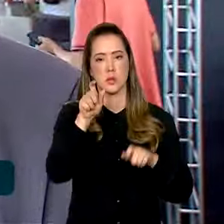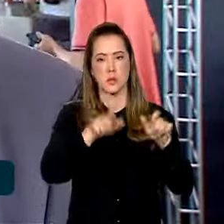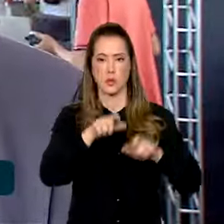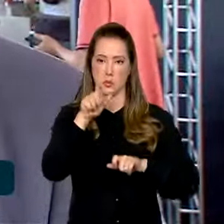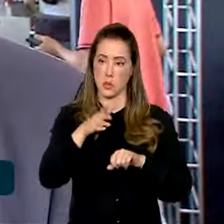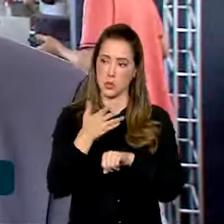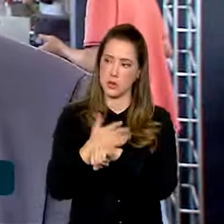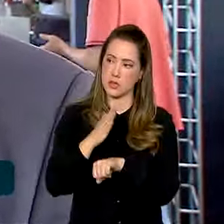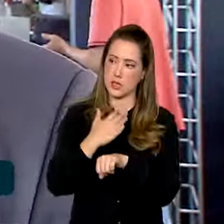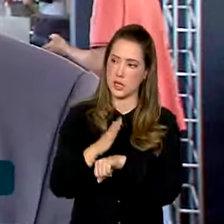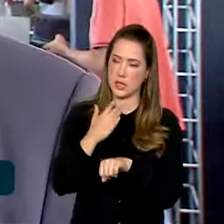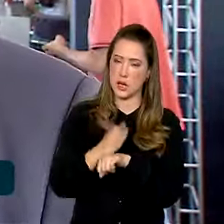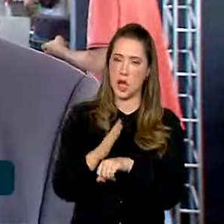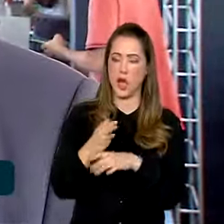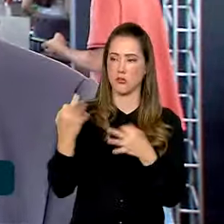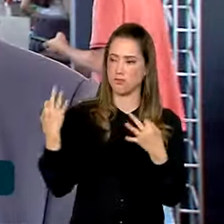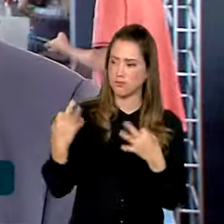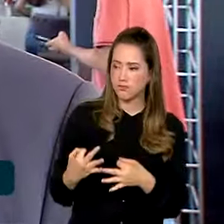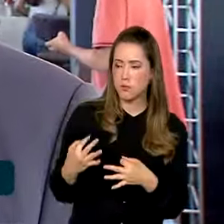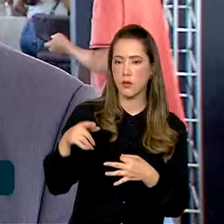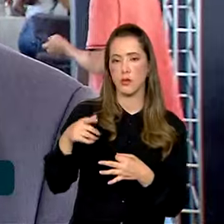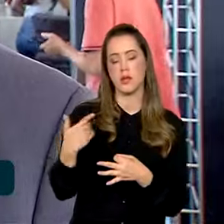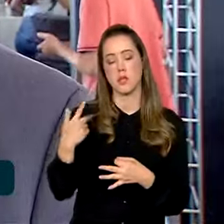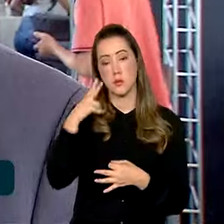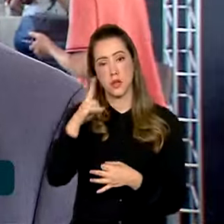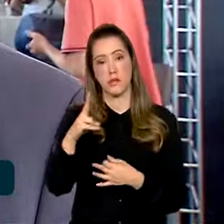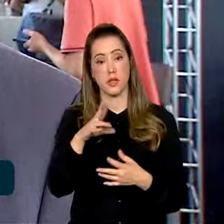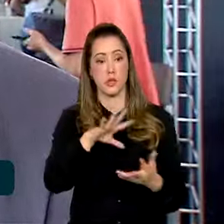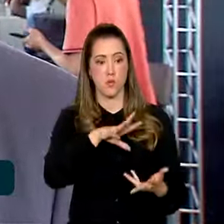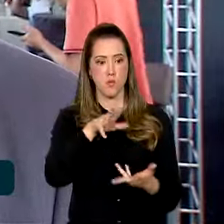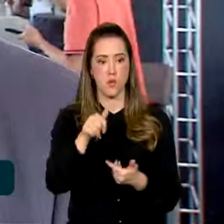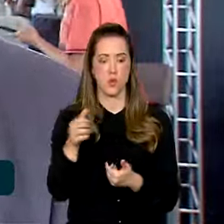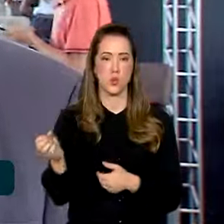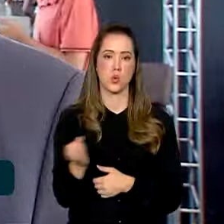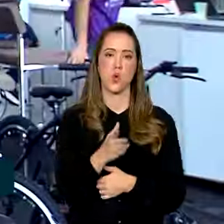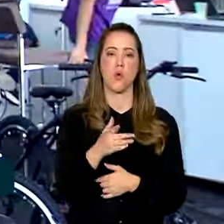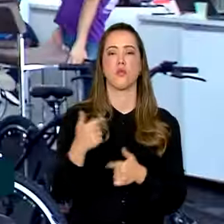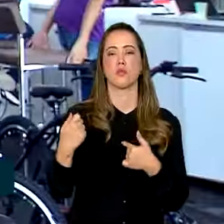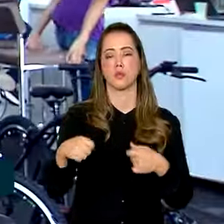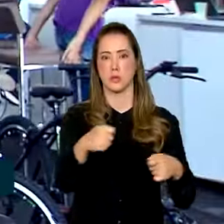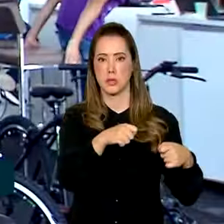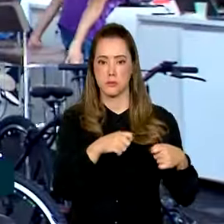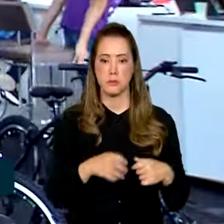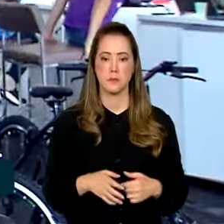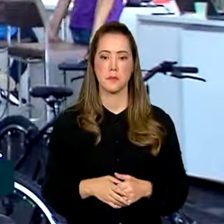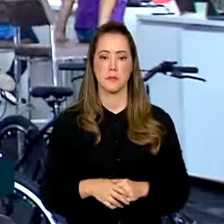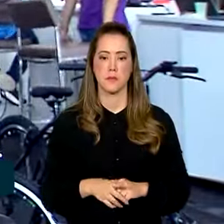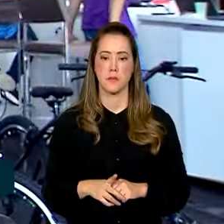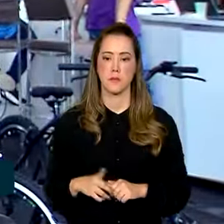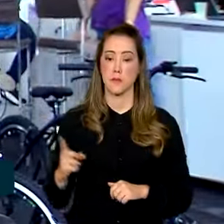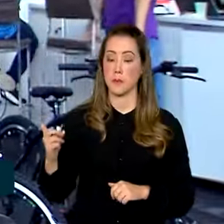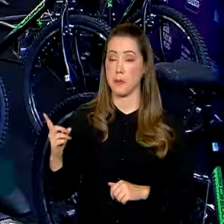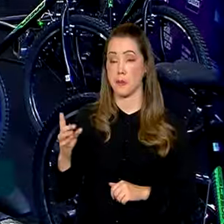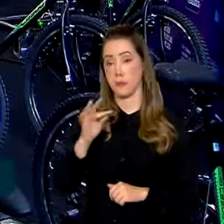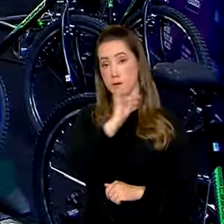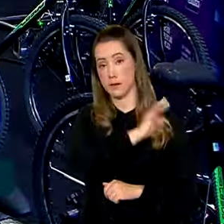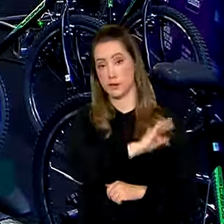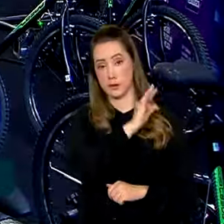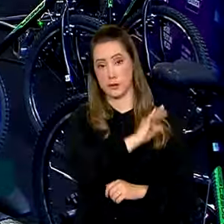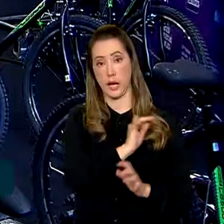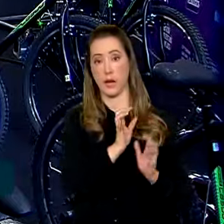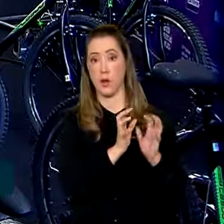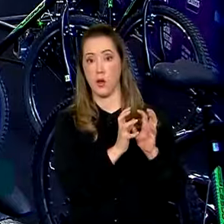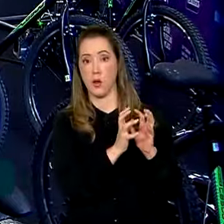qualificadas e capacitadas para encarar esse momento diferenciado que o mundo do trabalho tanto necessita. Esse técnico em mecânica se